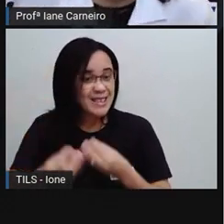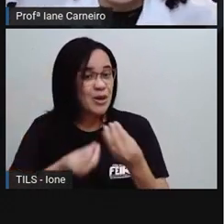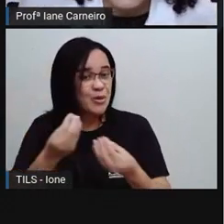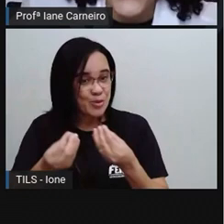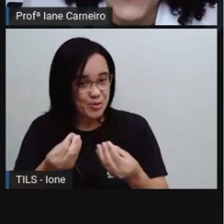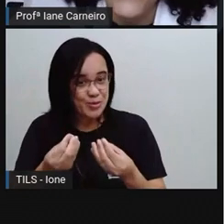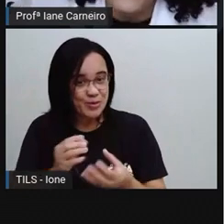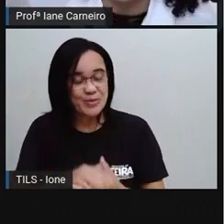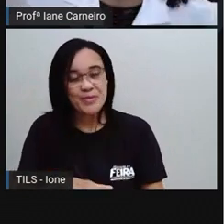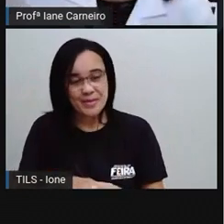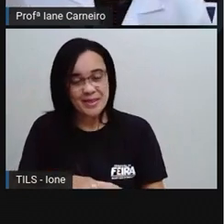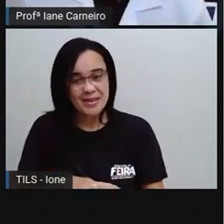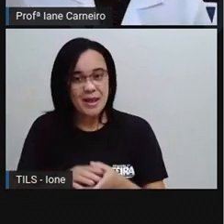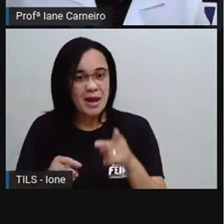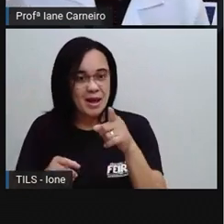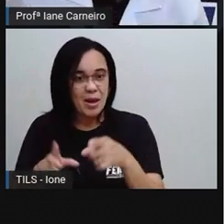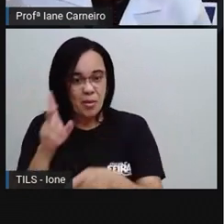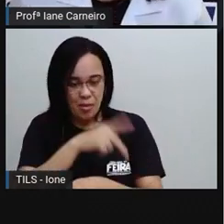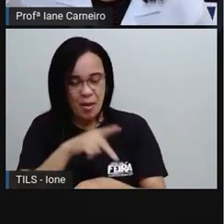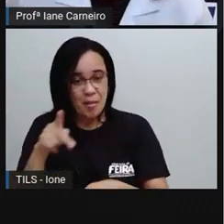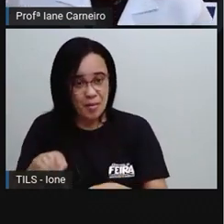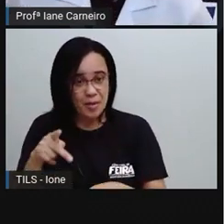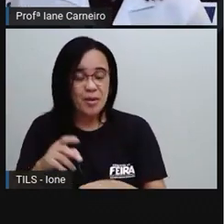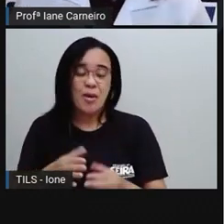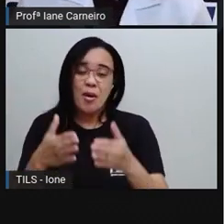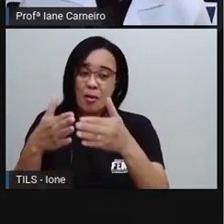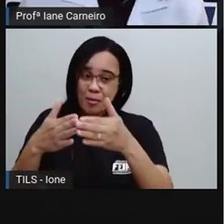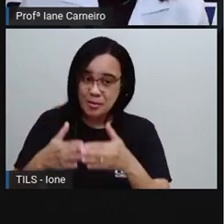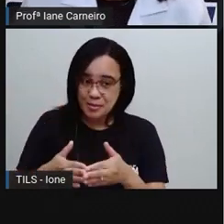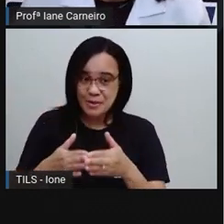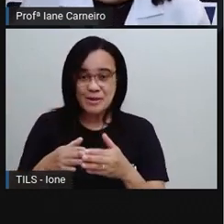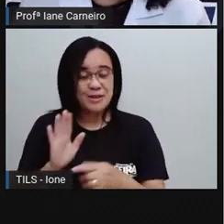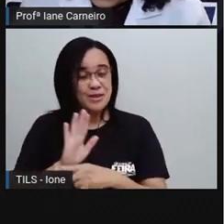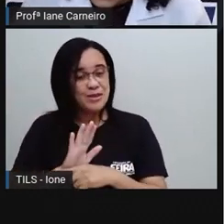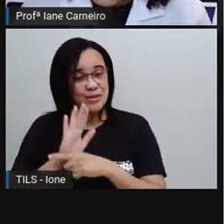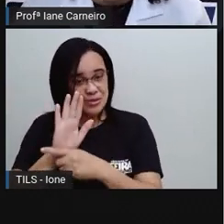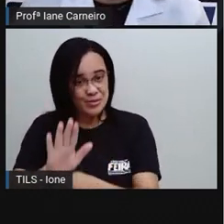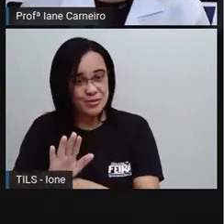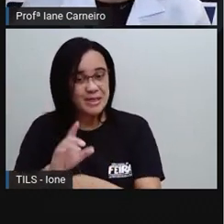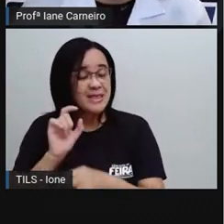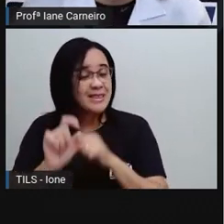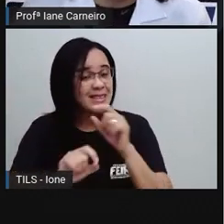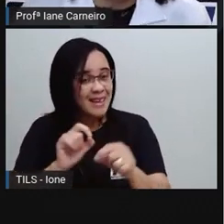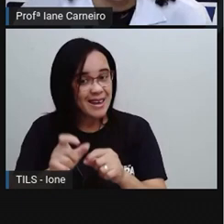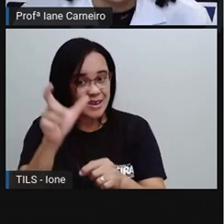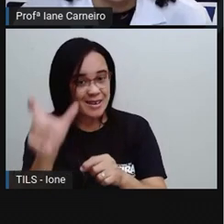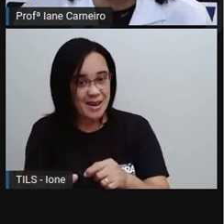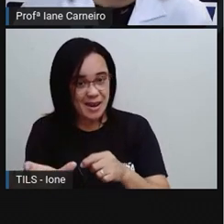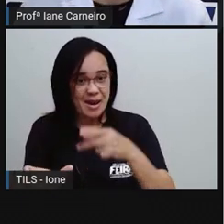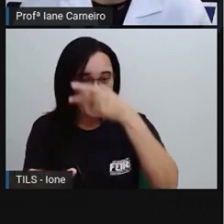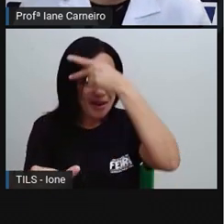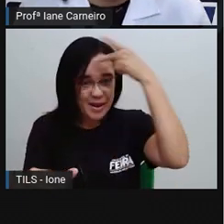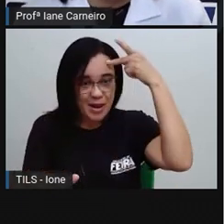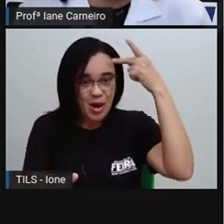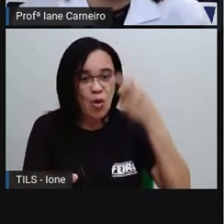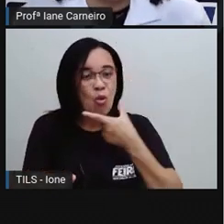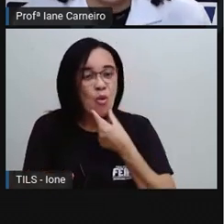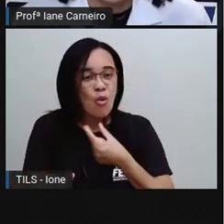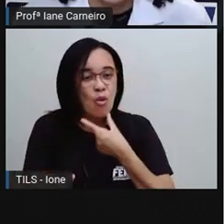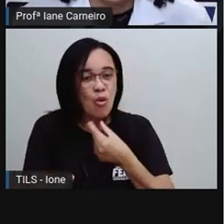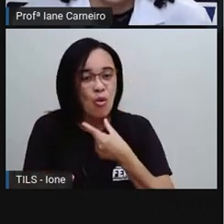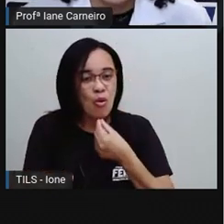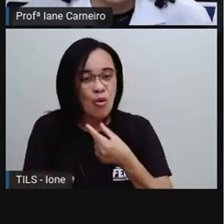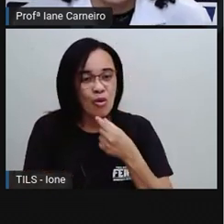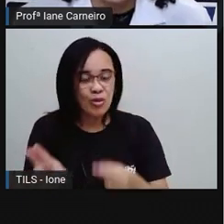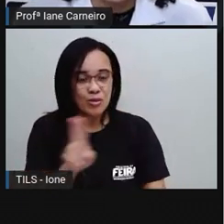a ajuda de Pedro, que é um rapazinho que ajuda a gente aqui a fazer essas aulas bem bacanas pra vocês. Então, a Pró vai colocar aqui o nome, ó. Pedro. Vamos